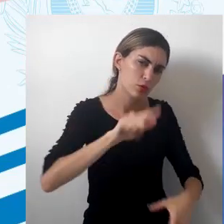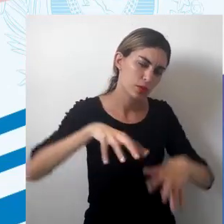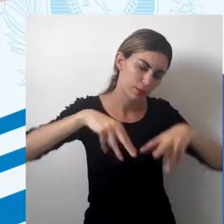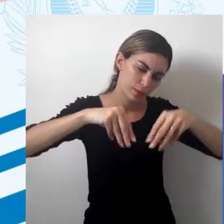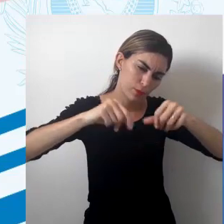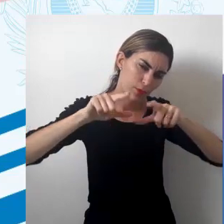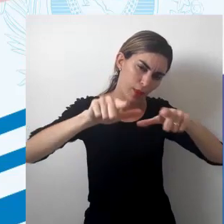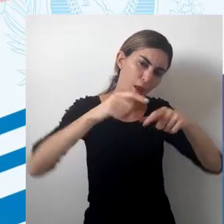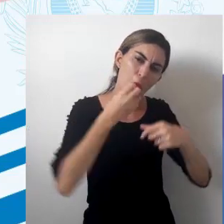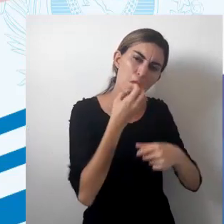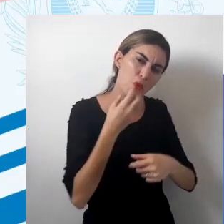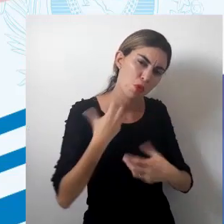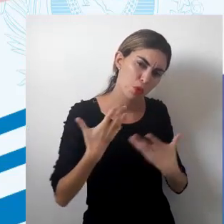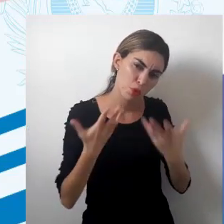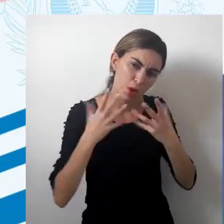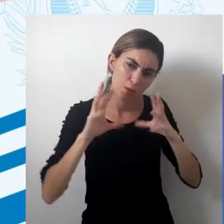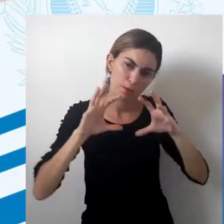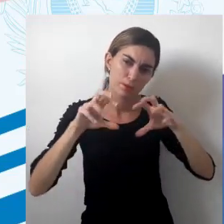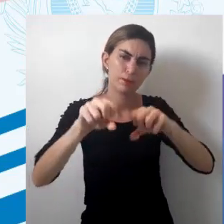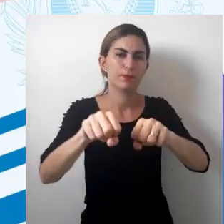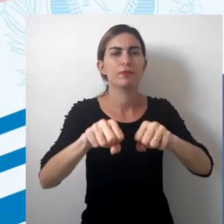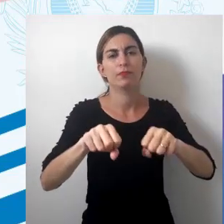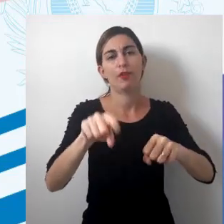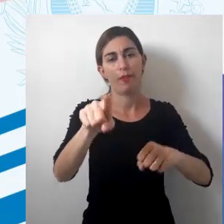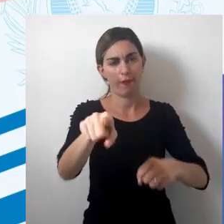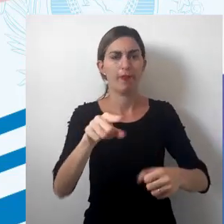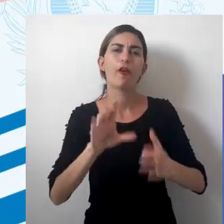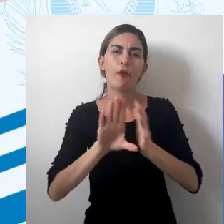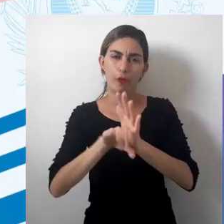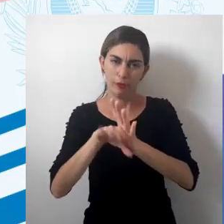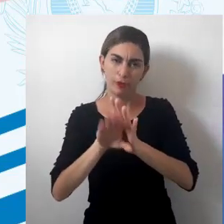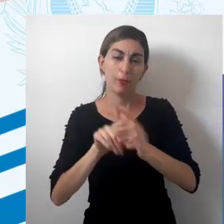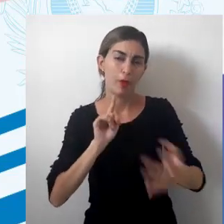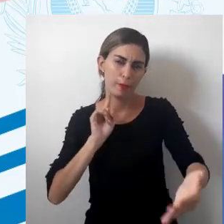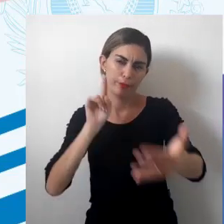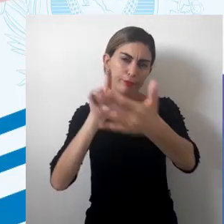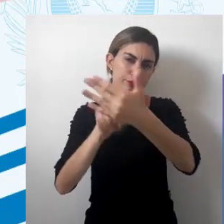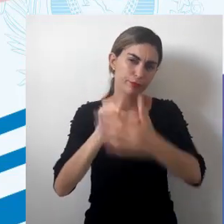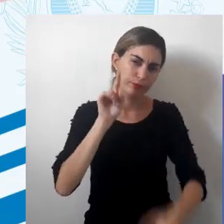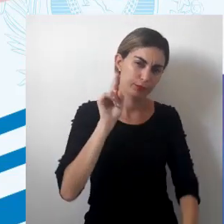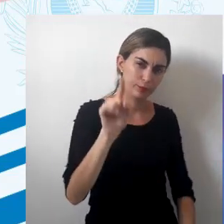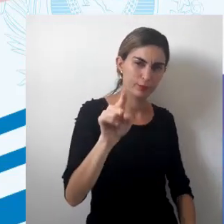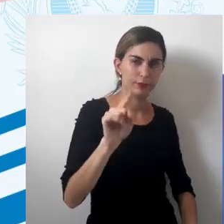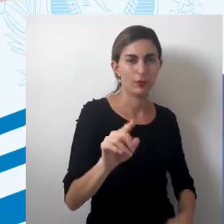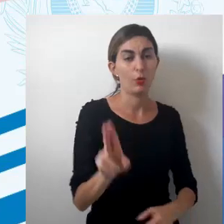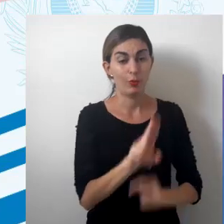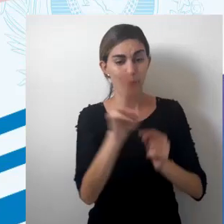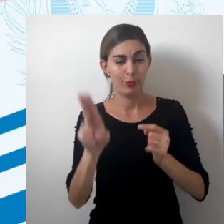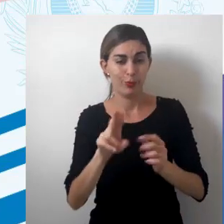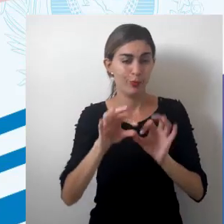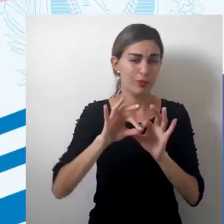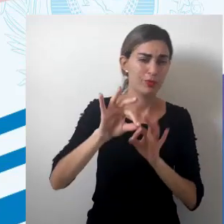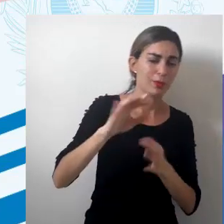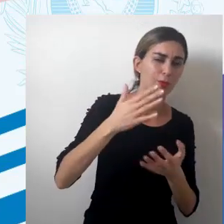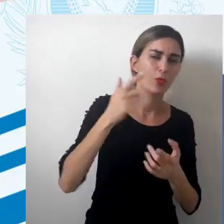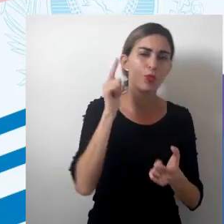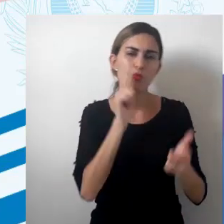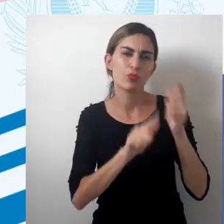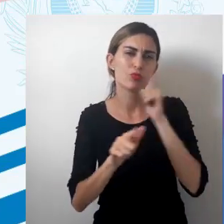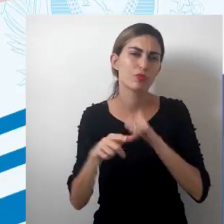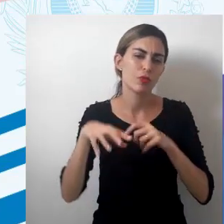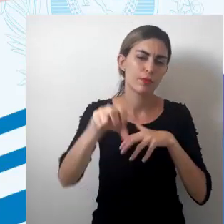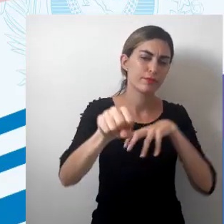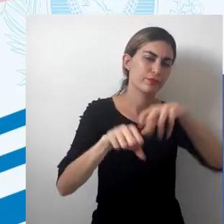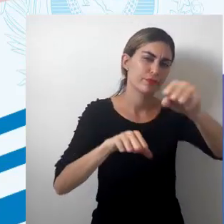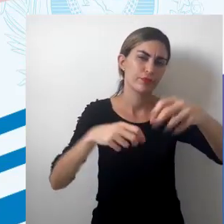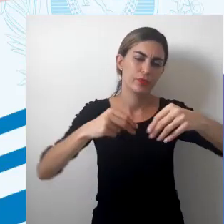Inclusive, a projeção azimutal, ela traz muito essa concepção de alvo, não é? Eu utilizo a projeção azimutal para conquistar